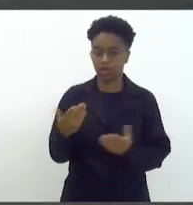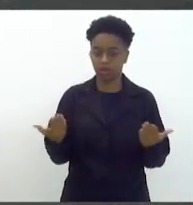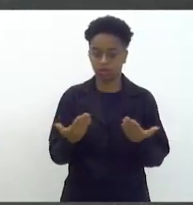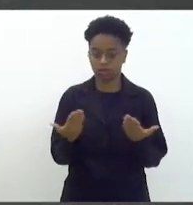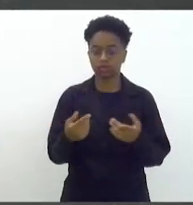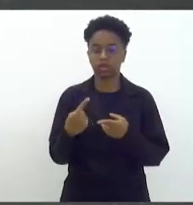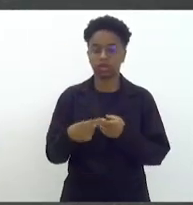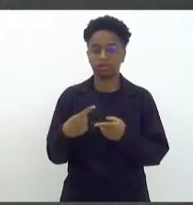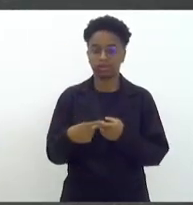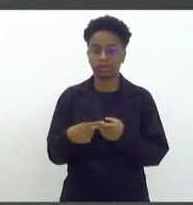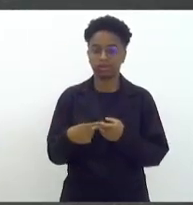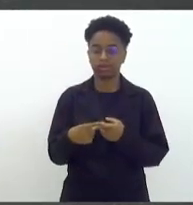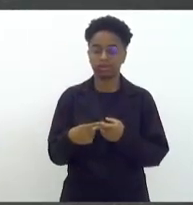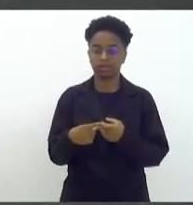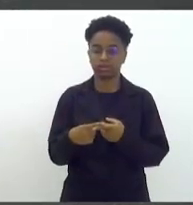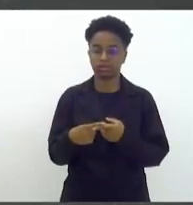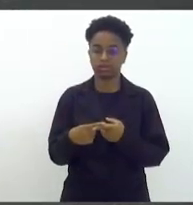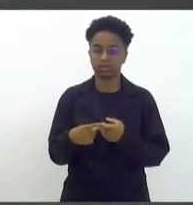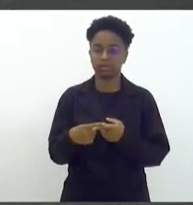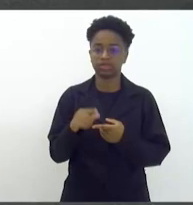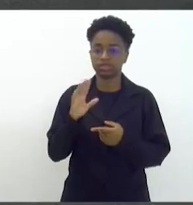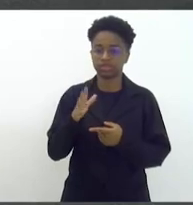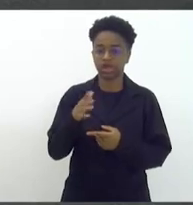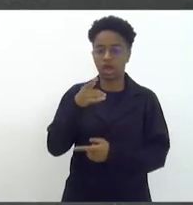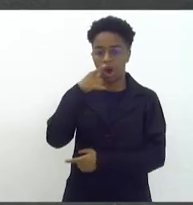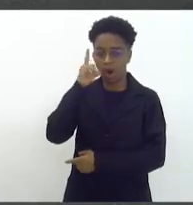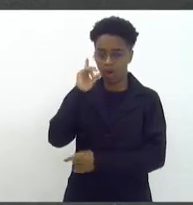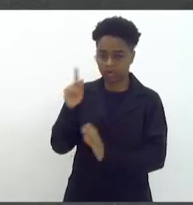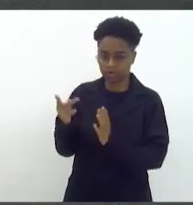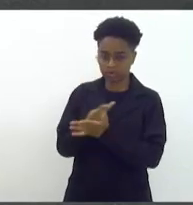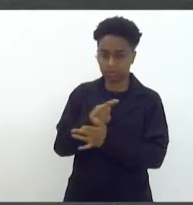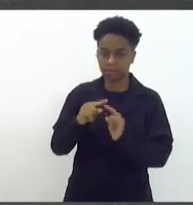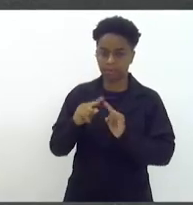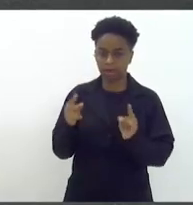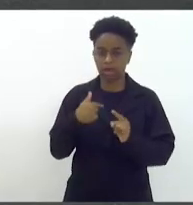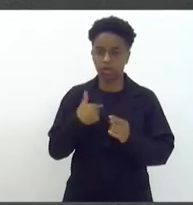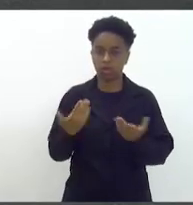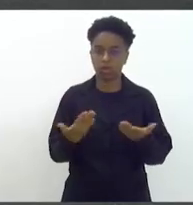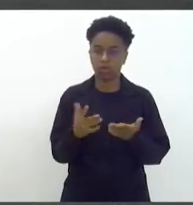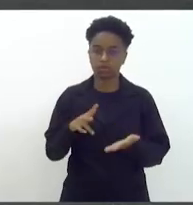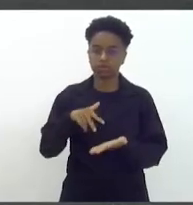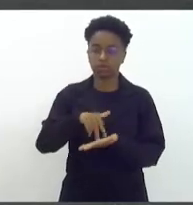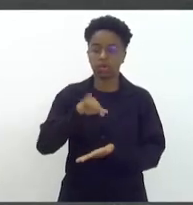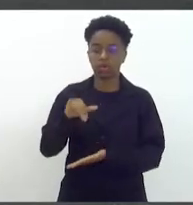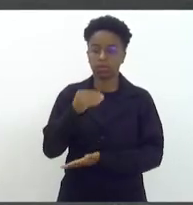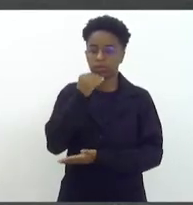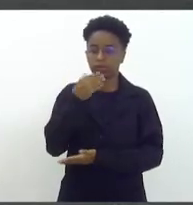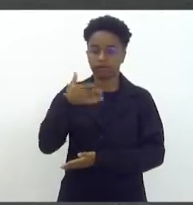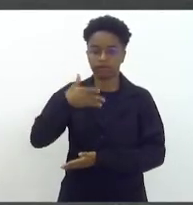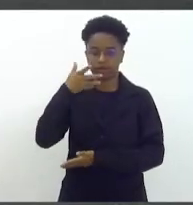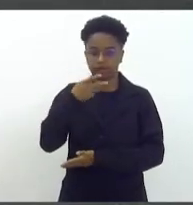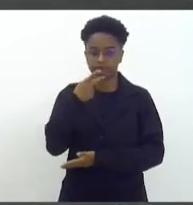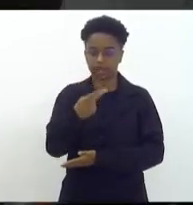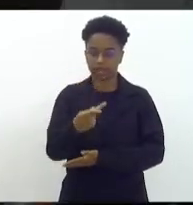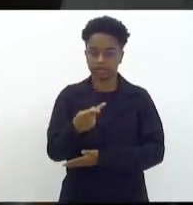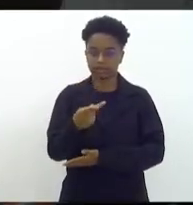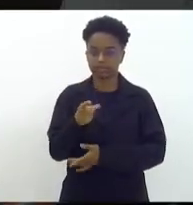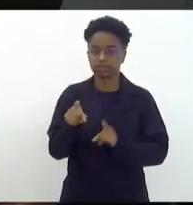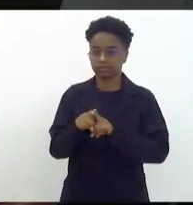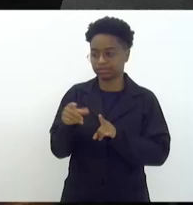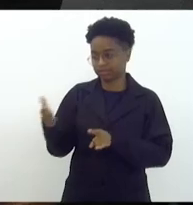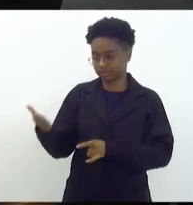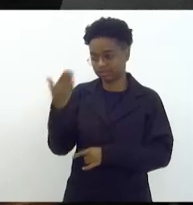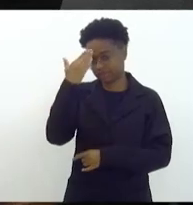mesmo que tenha passado a data ter sido ontem, mas hoje eu estou tendo a oportunidade e senhora... E